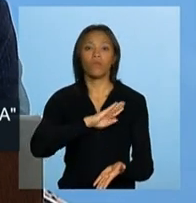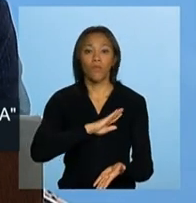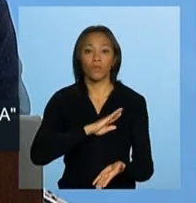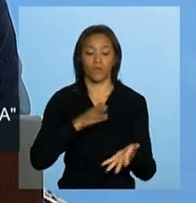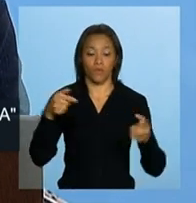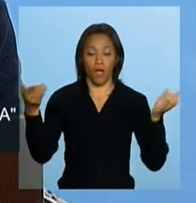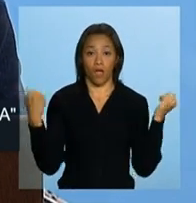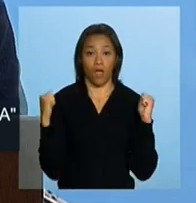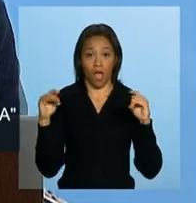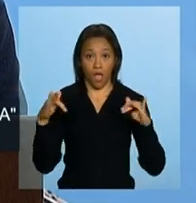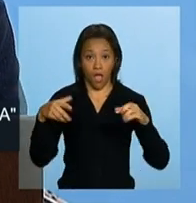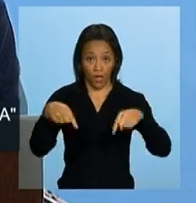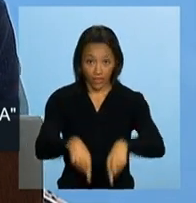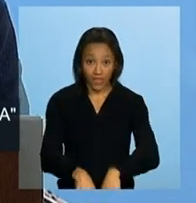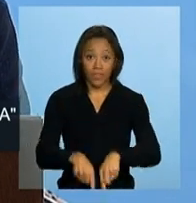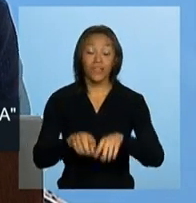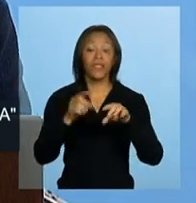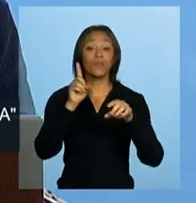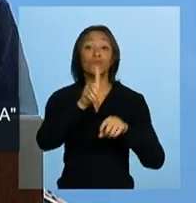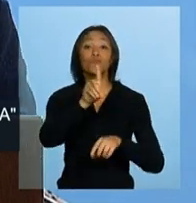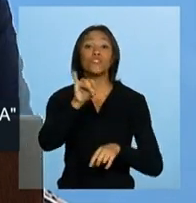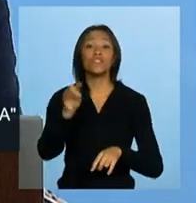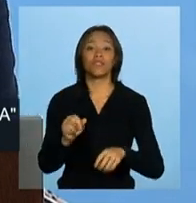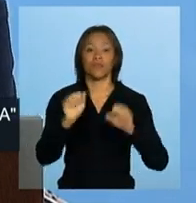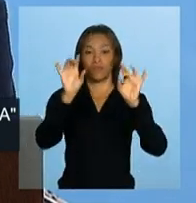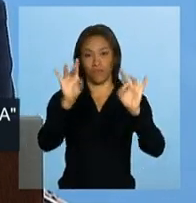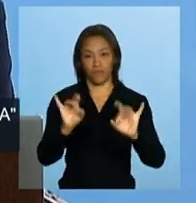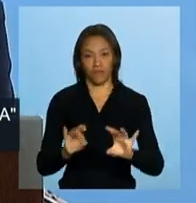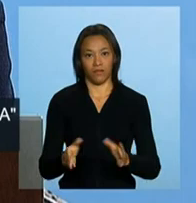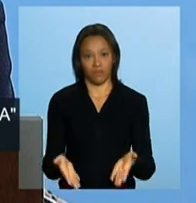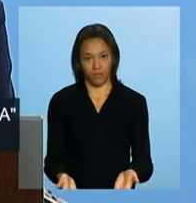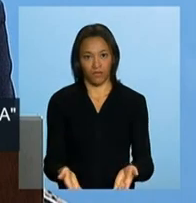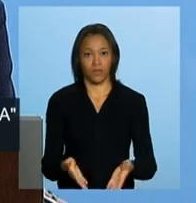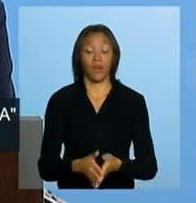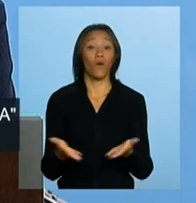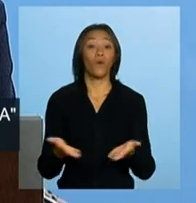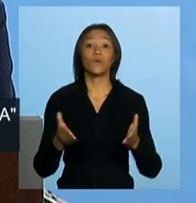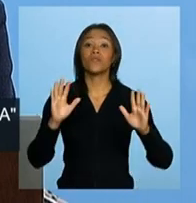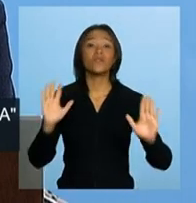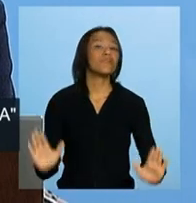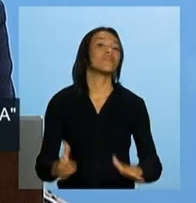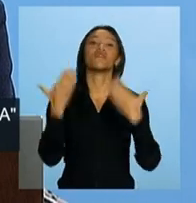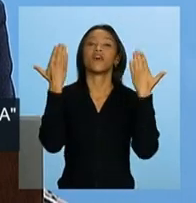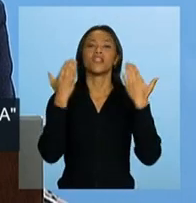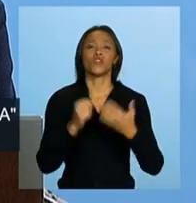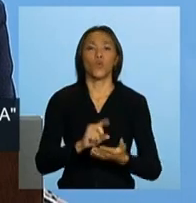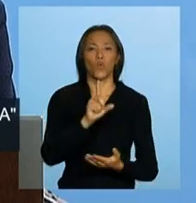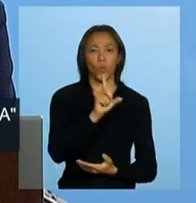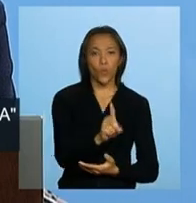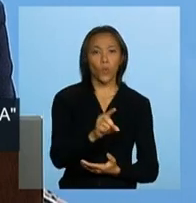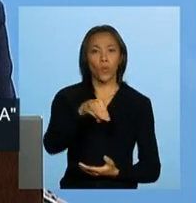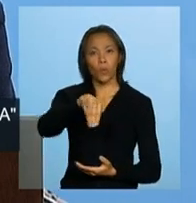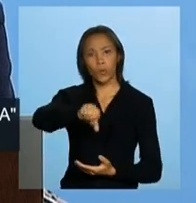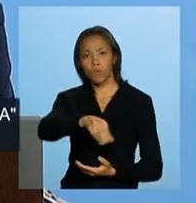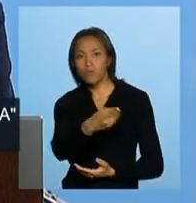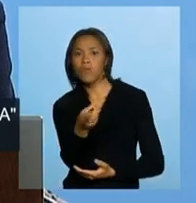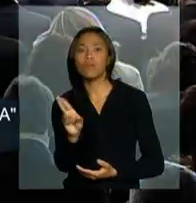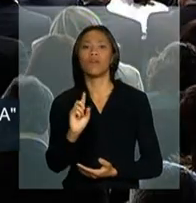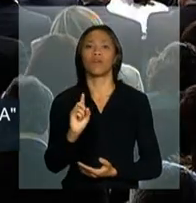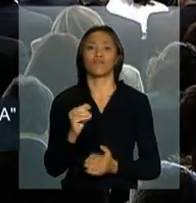cerimônia que é tão especial. Ela celebra a entrega de um milhão de moradias.